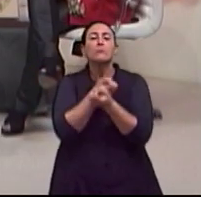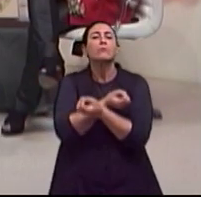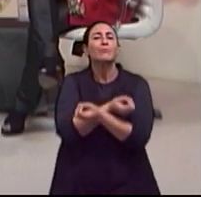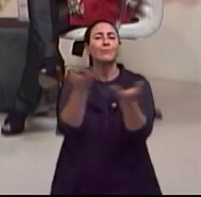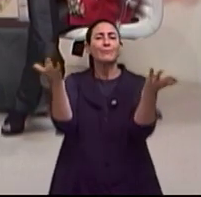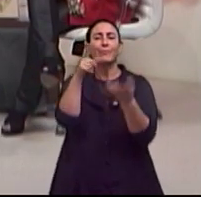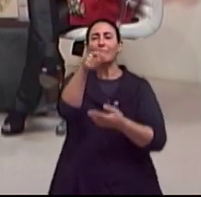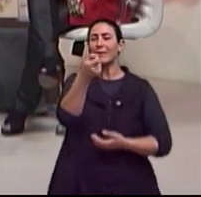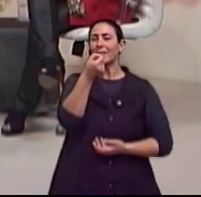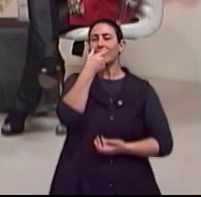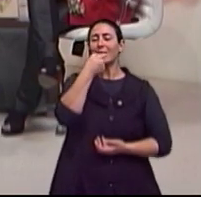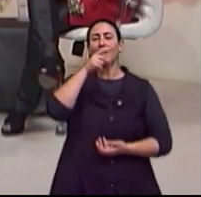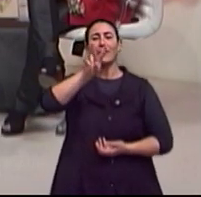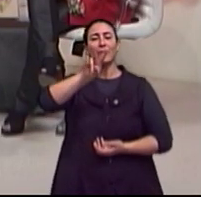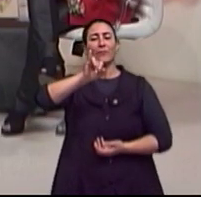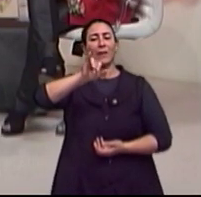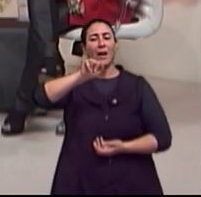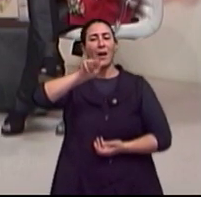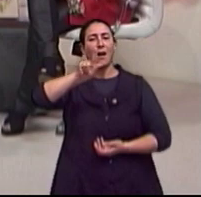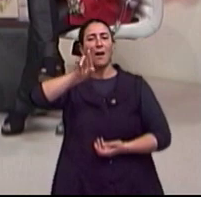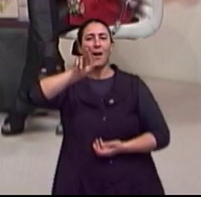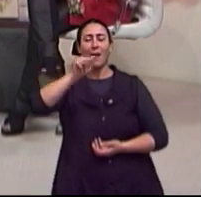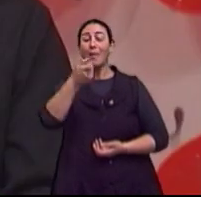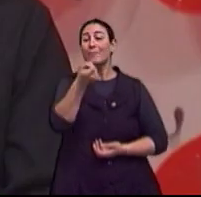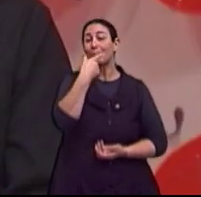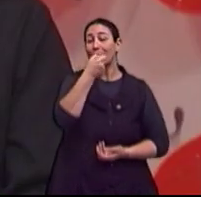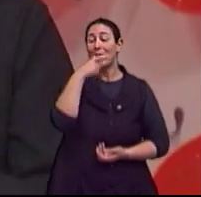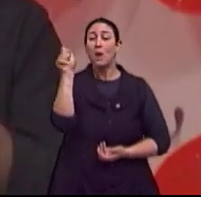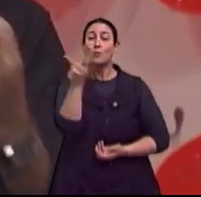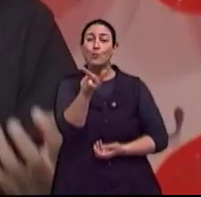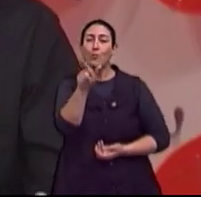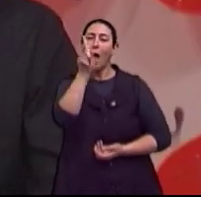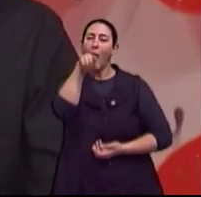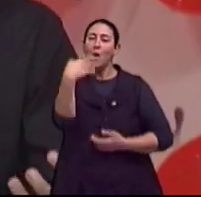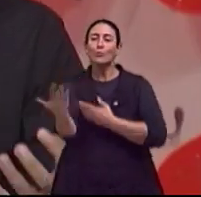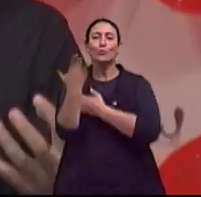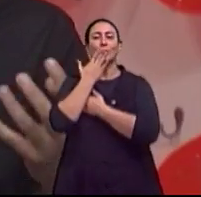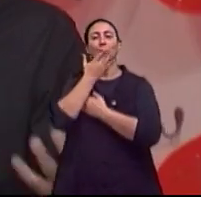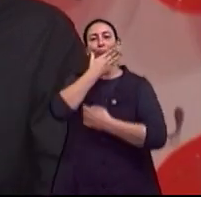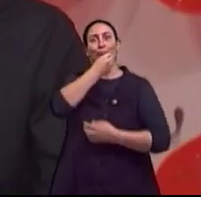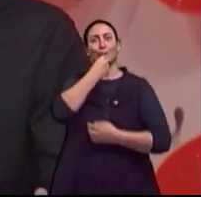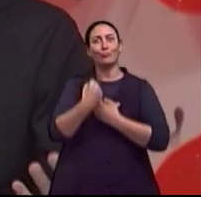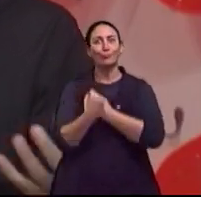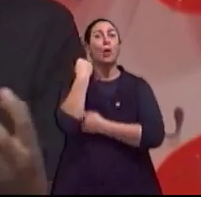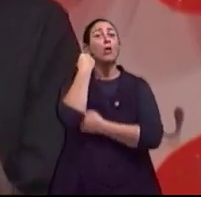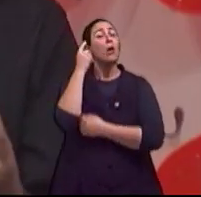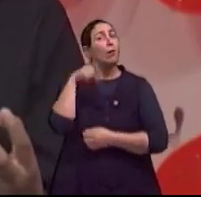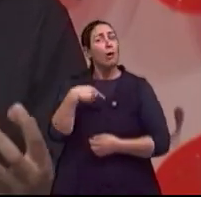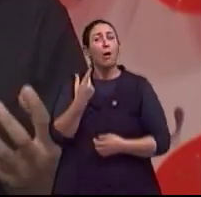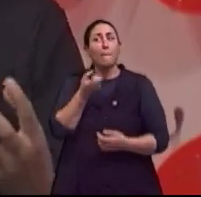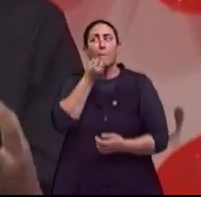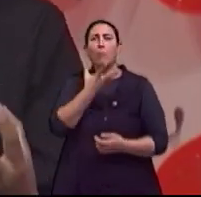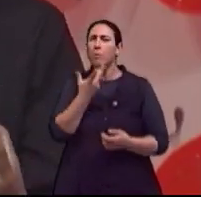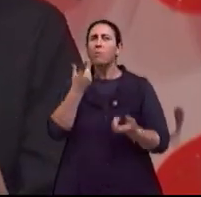idade. O que vemos agora, a respeito dessa sexualidade, é até um pouco mais tranquilo. Mas, na época, isto era uma bomba. Uma bomba que estava